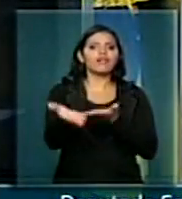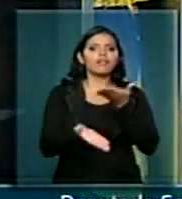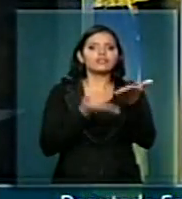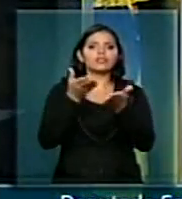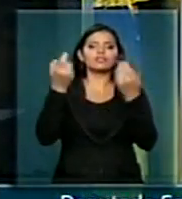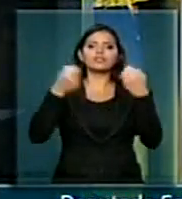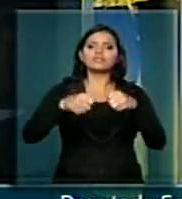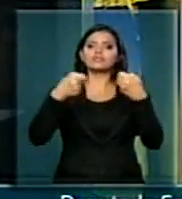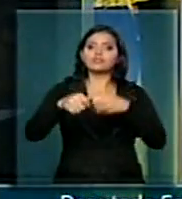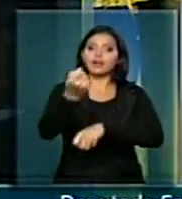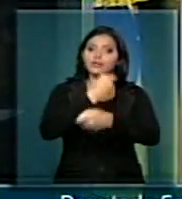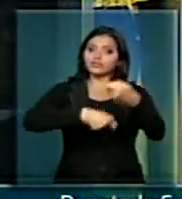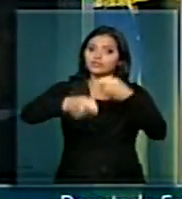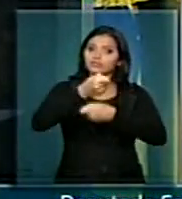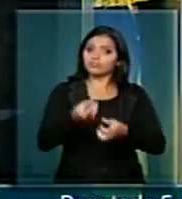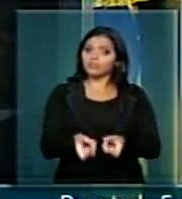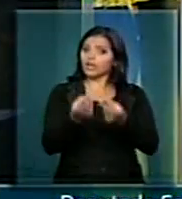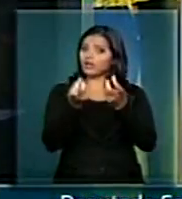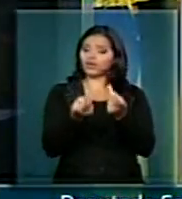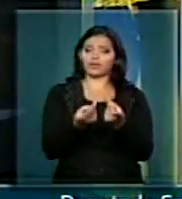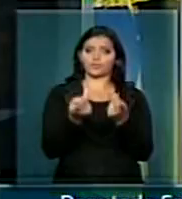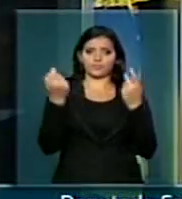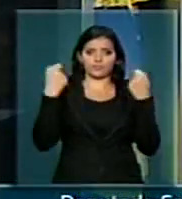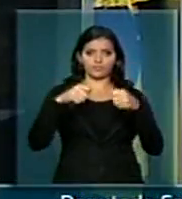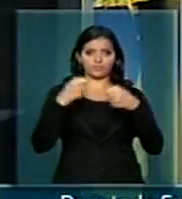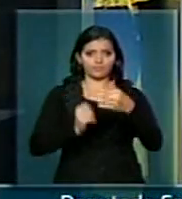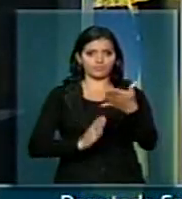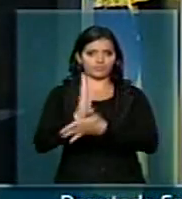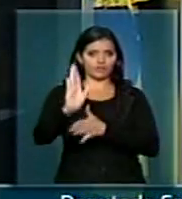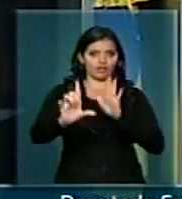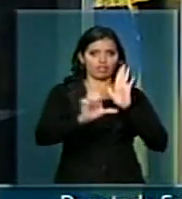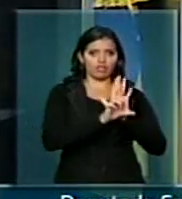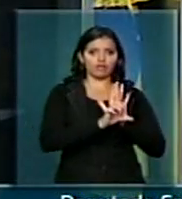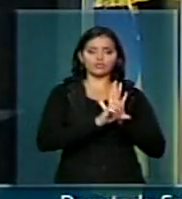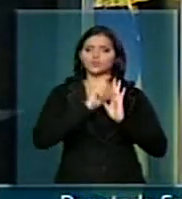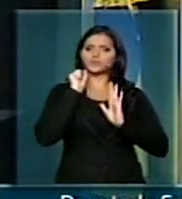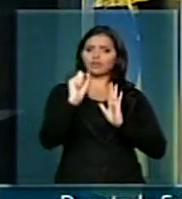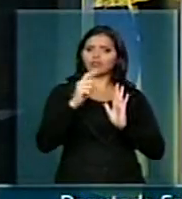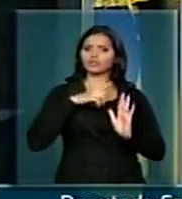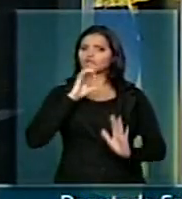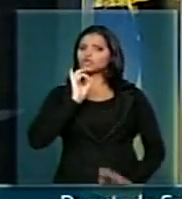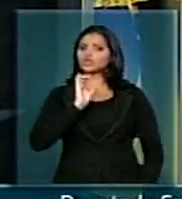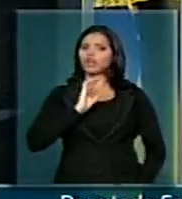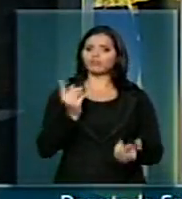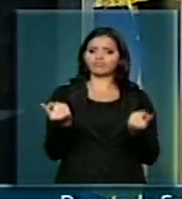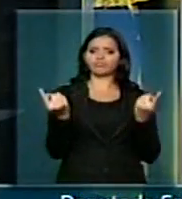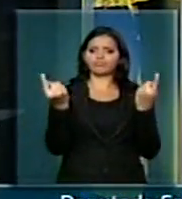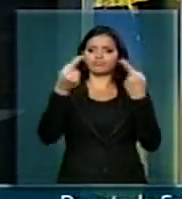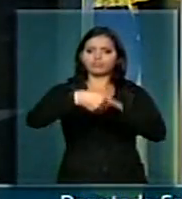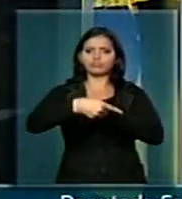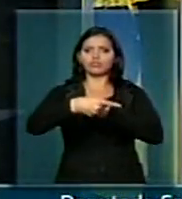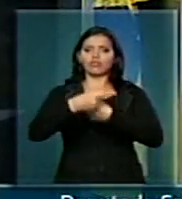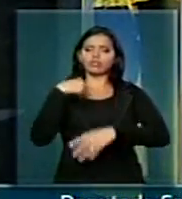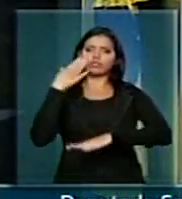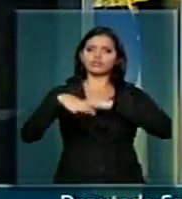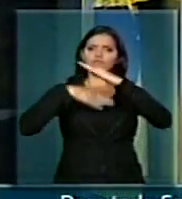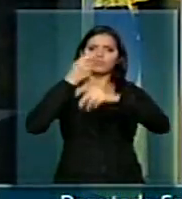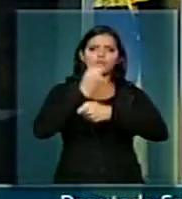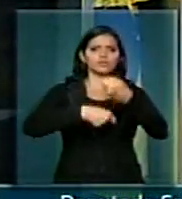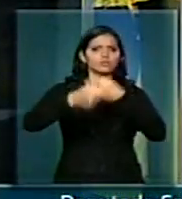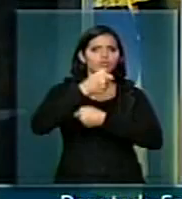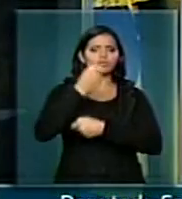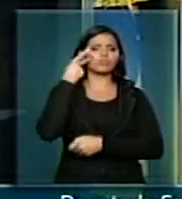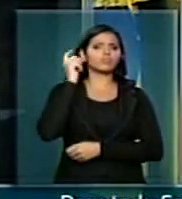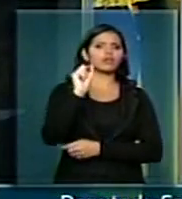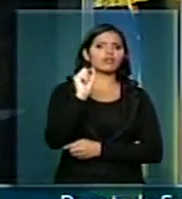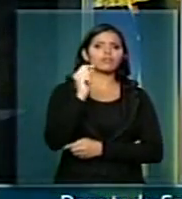demandas do mercado. Precisamos aprovar leis que saiam da contramão do desenvolvimento econômico para